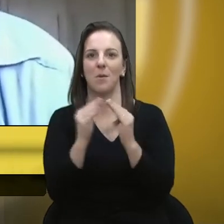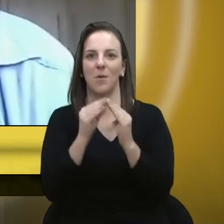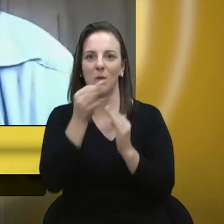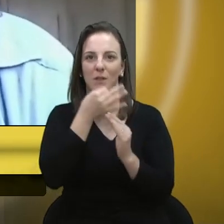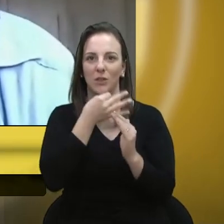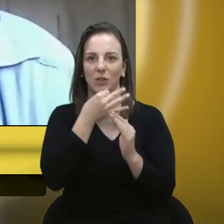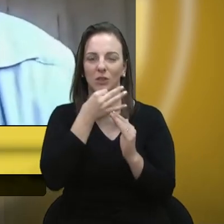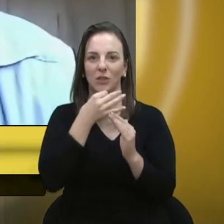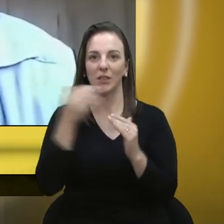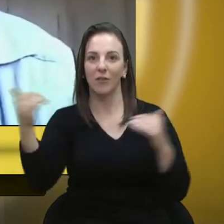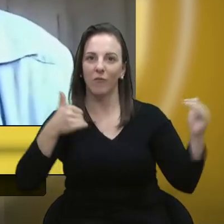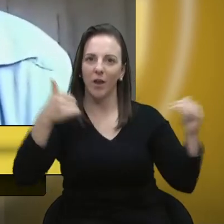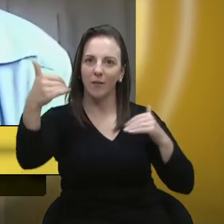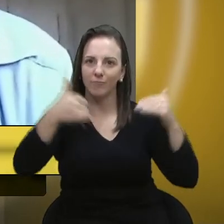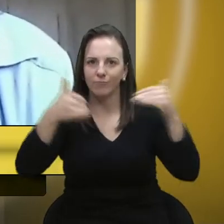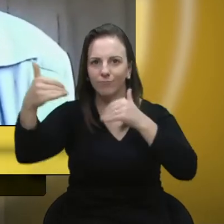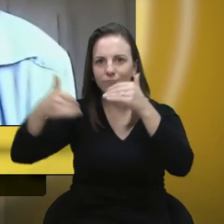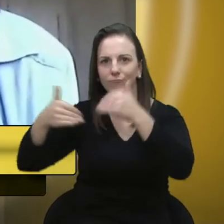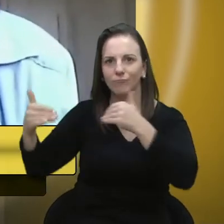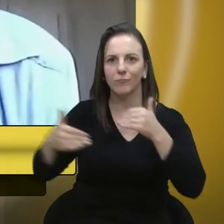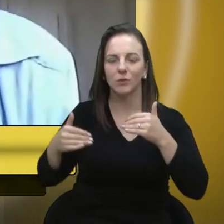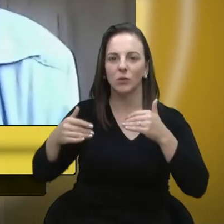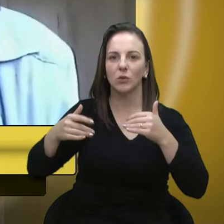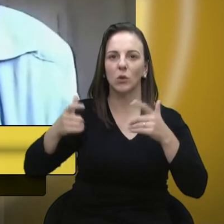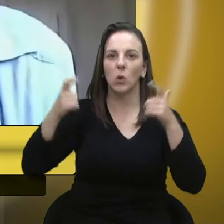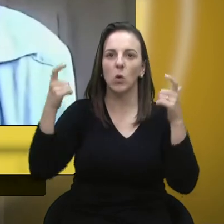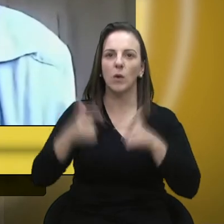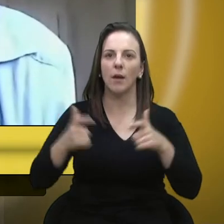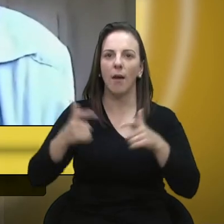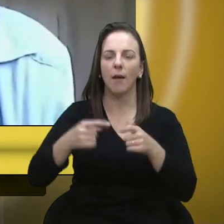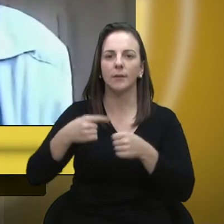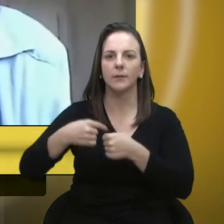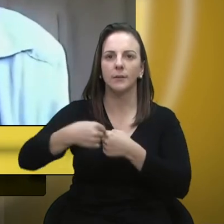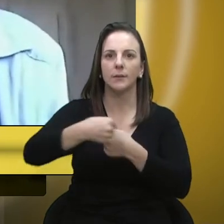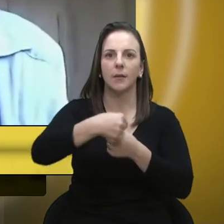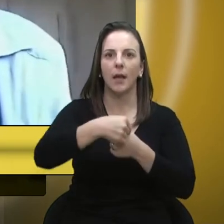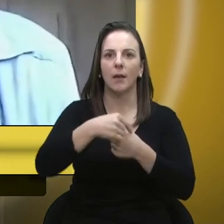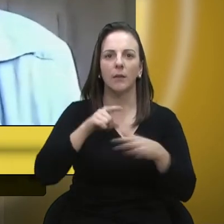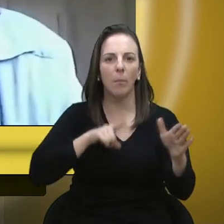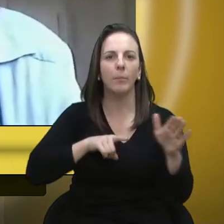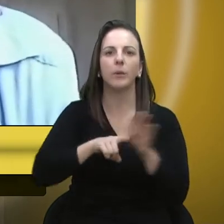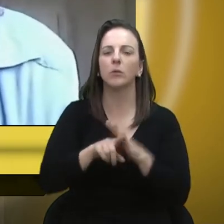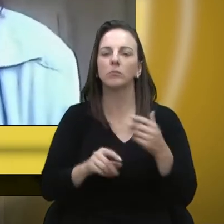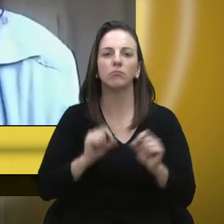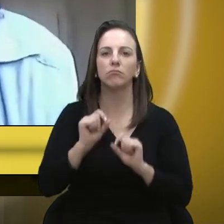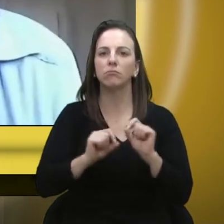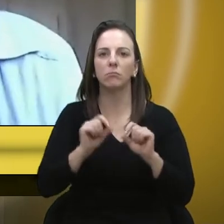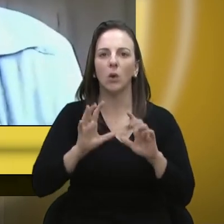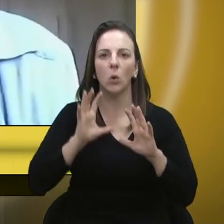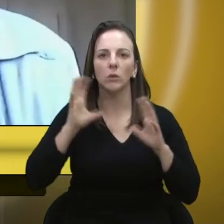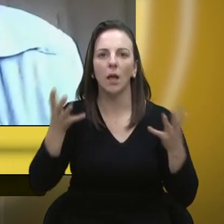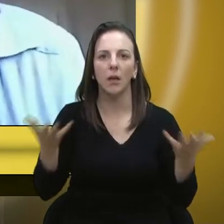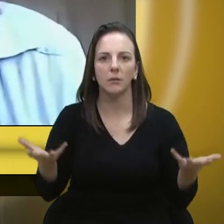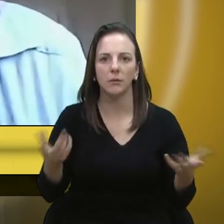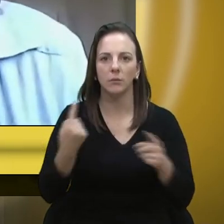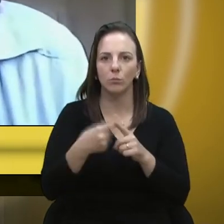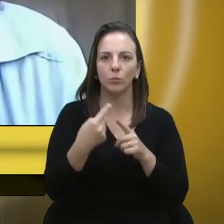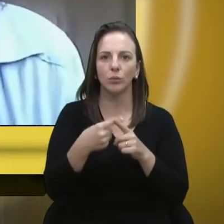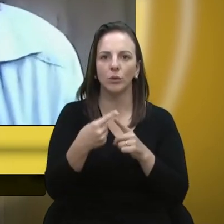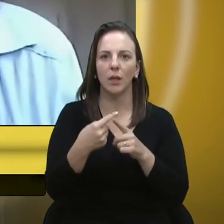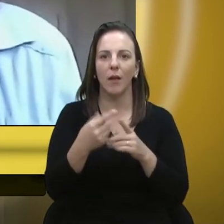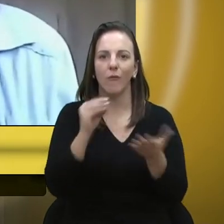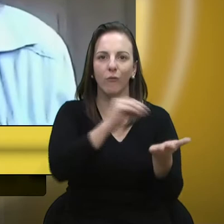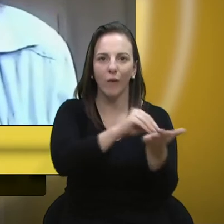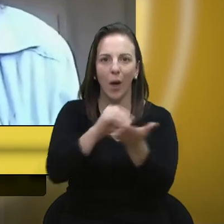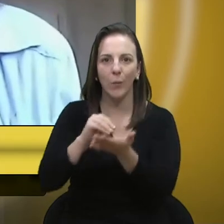vêm dos quatro cantos da nossa cidade, nos questionarem em relação à questão da roçada. Também quero aqui pontuar